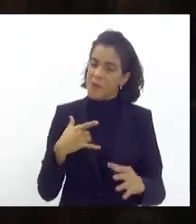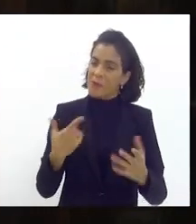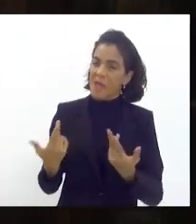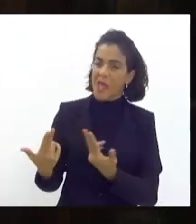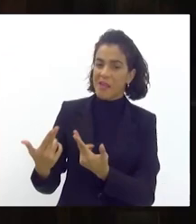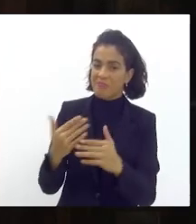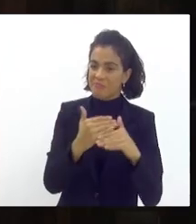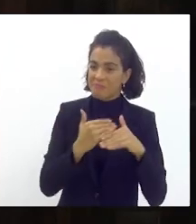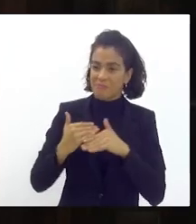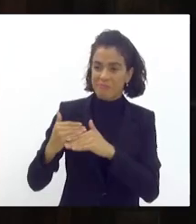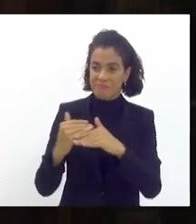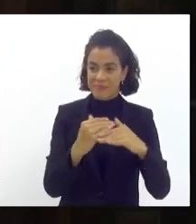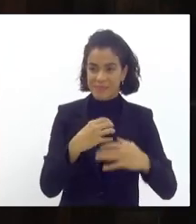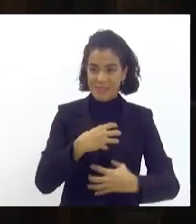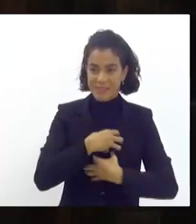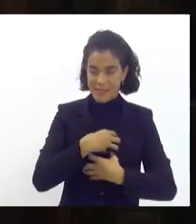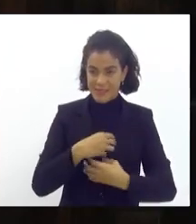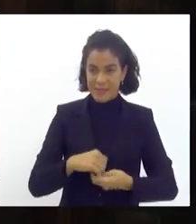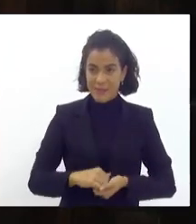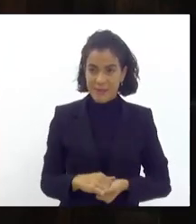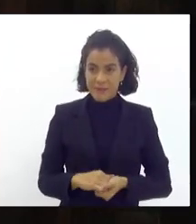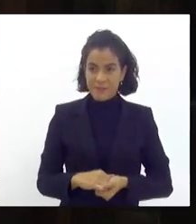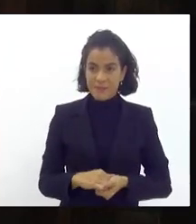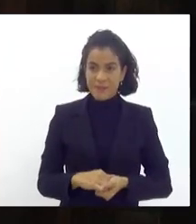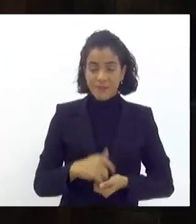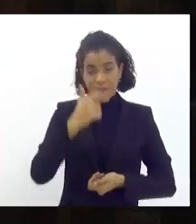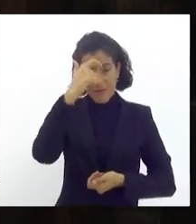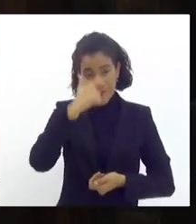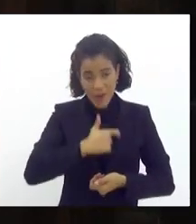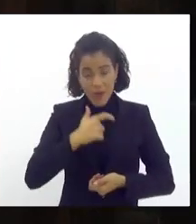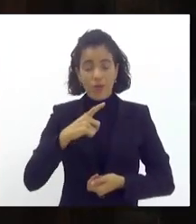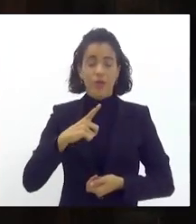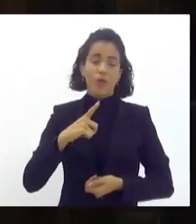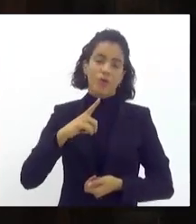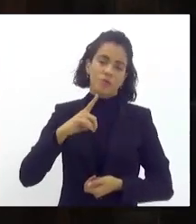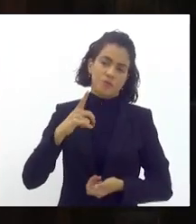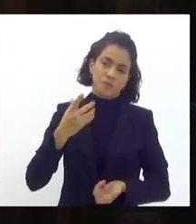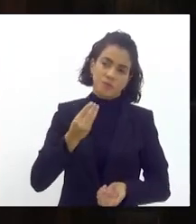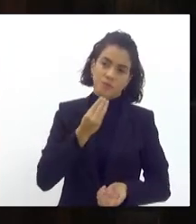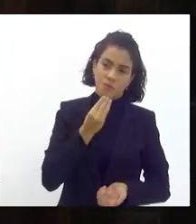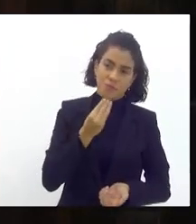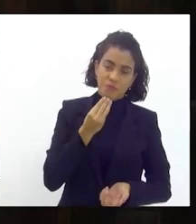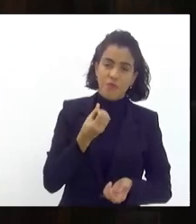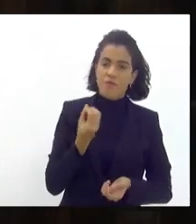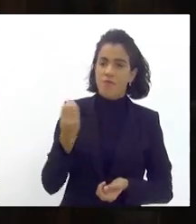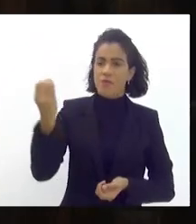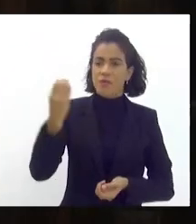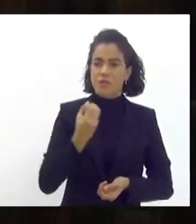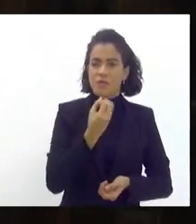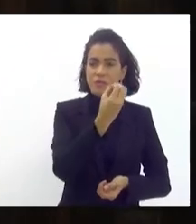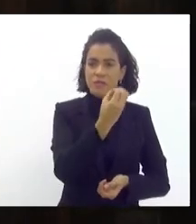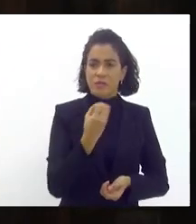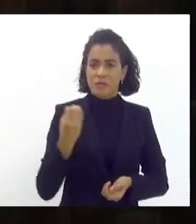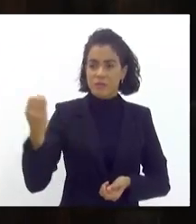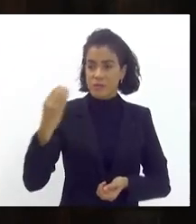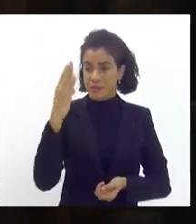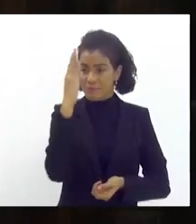sentimento eu tive o privilégio de viajar ao Brasil conhecendo